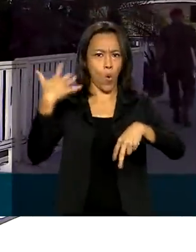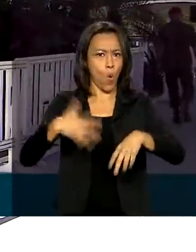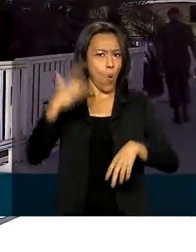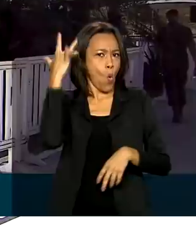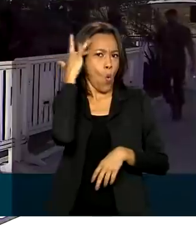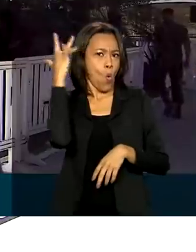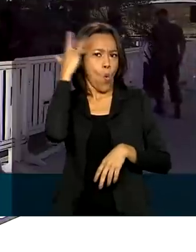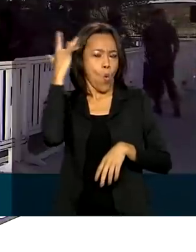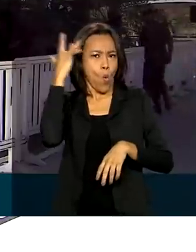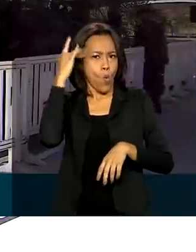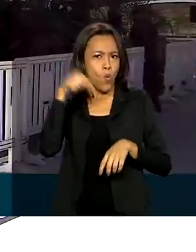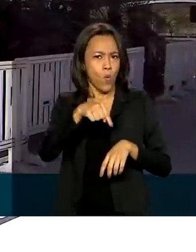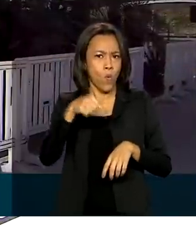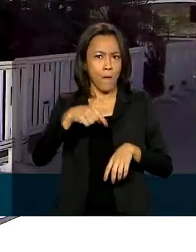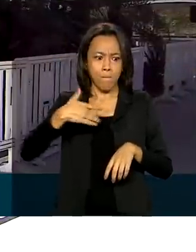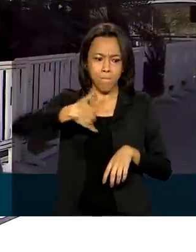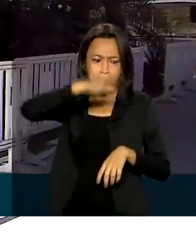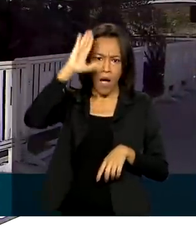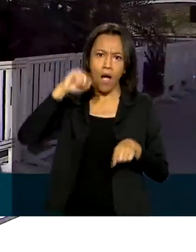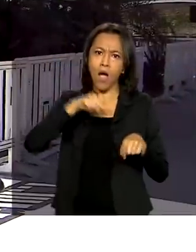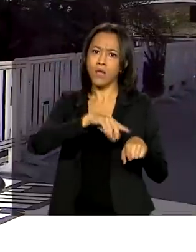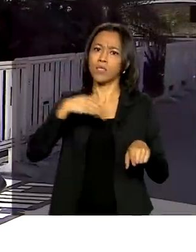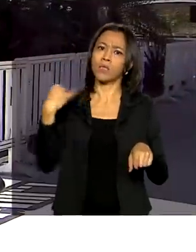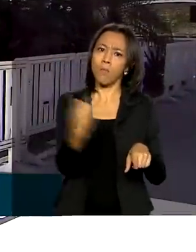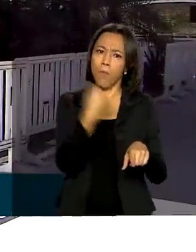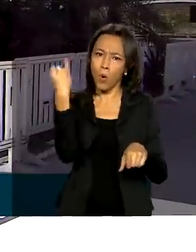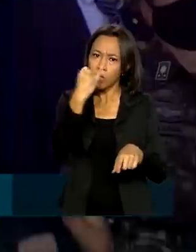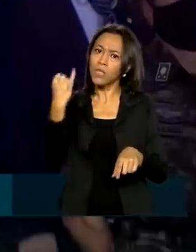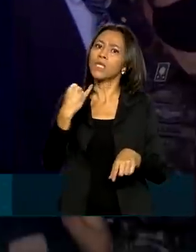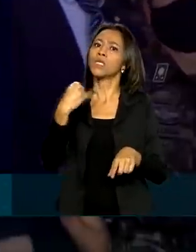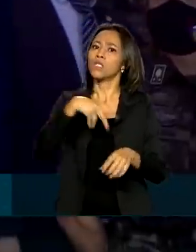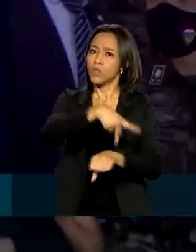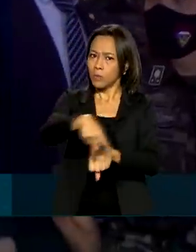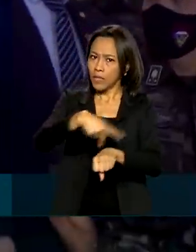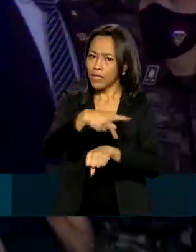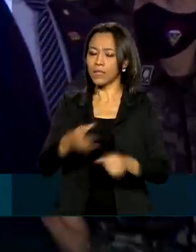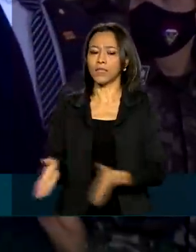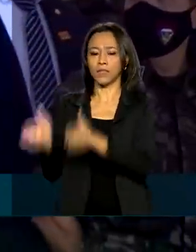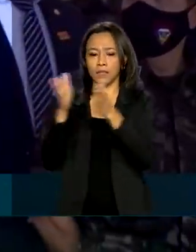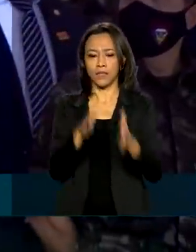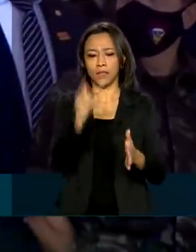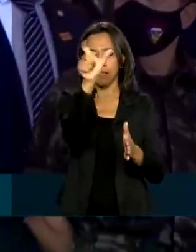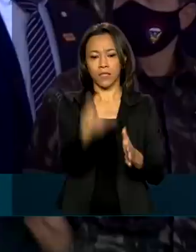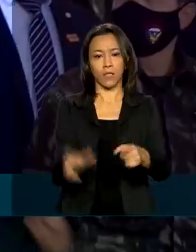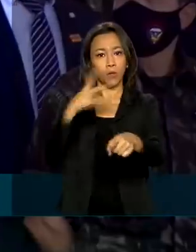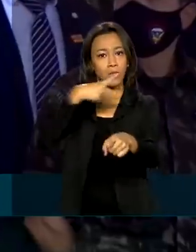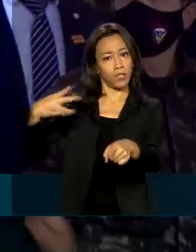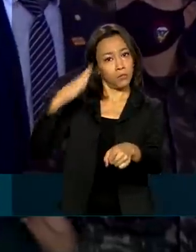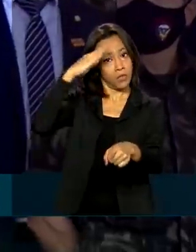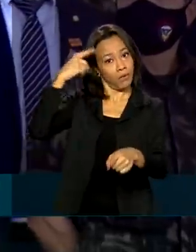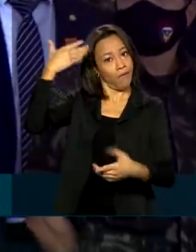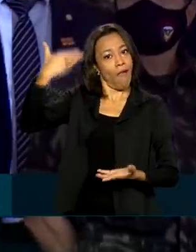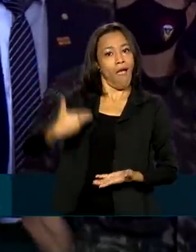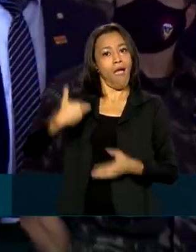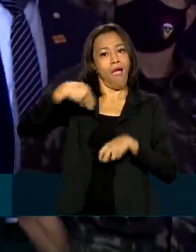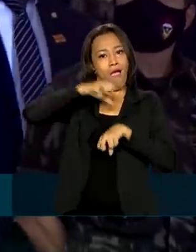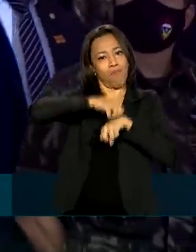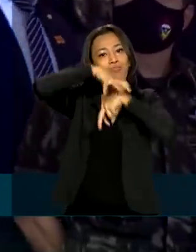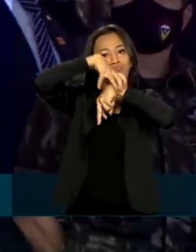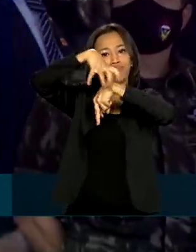reconhecida como uma das forças mais importantes do país. O presidente Jair Bolsonaro, que é paraquedista,